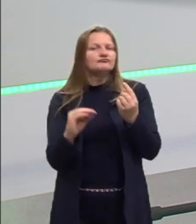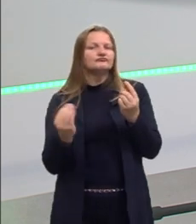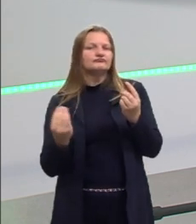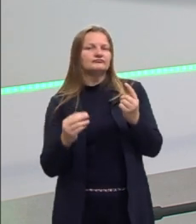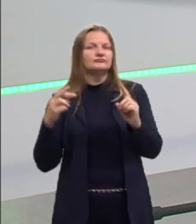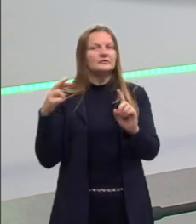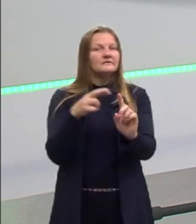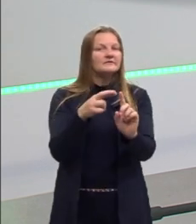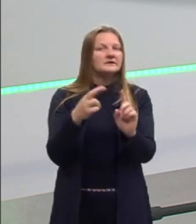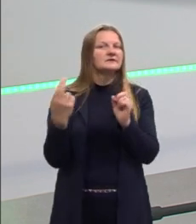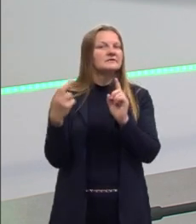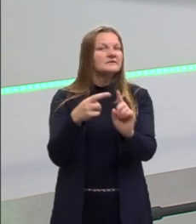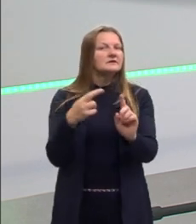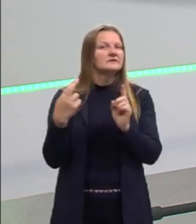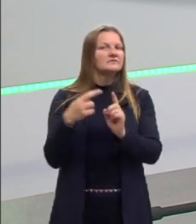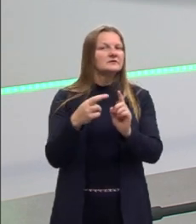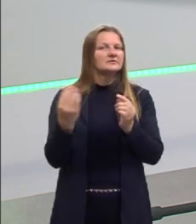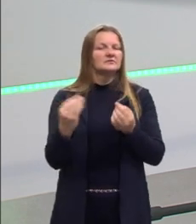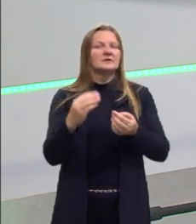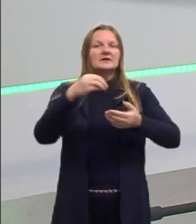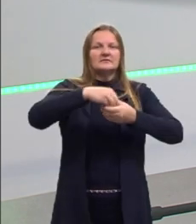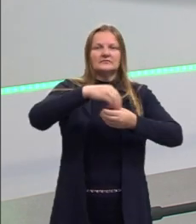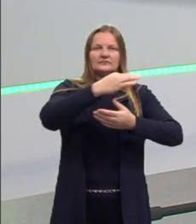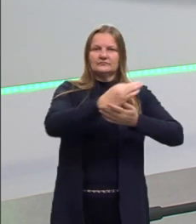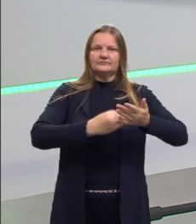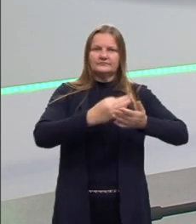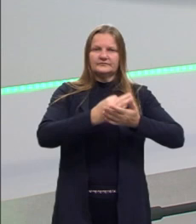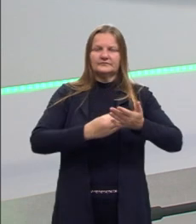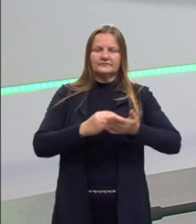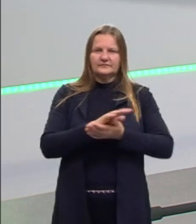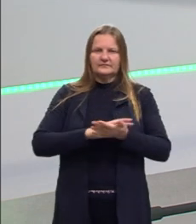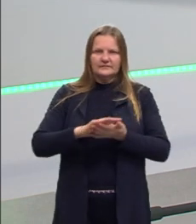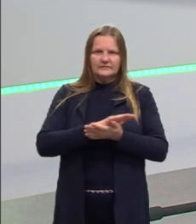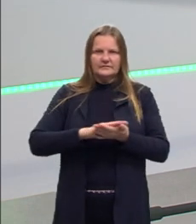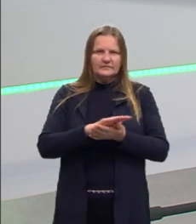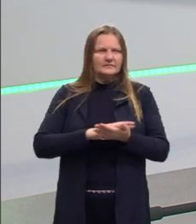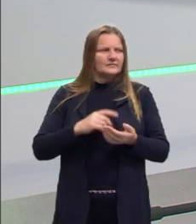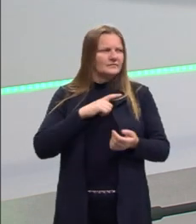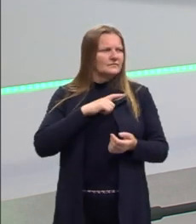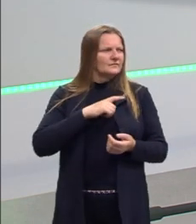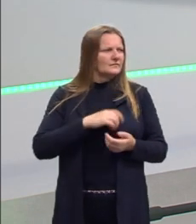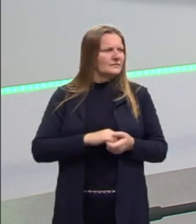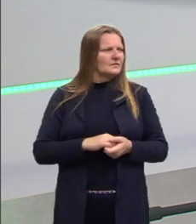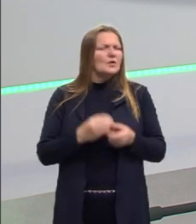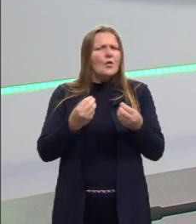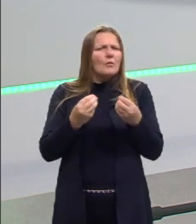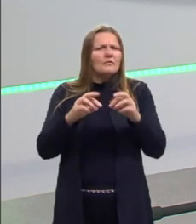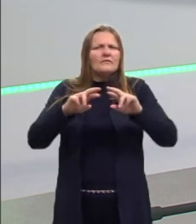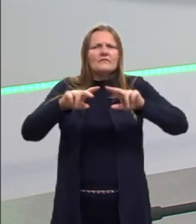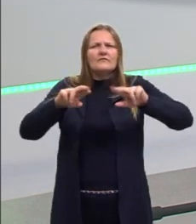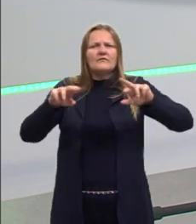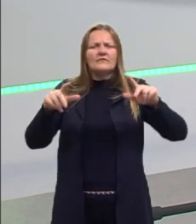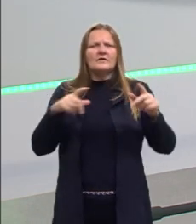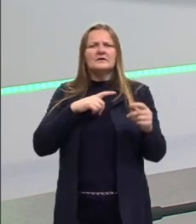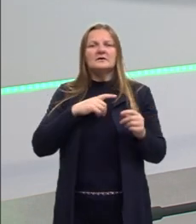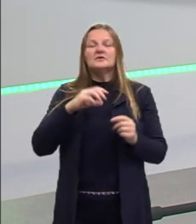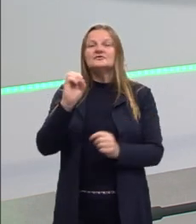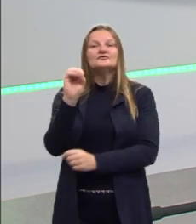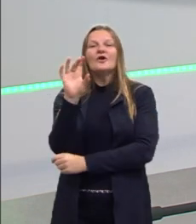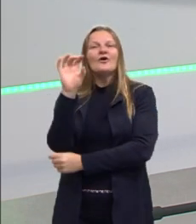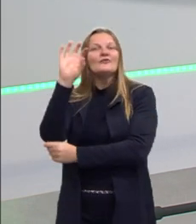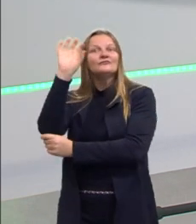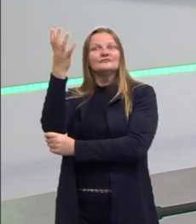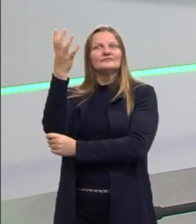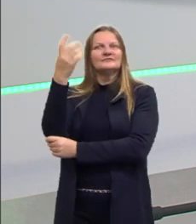texto sem que isso seja meramente uma solução,